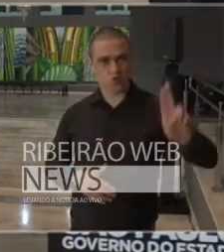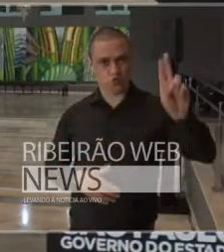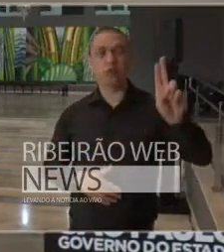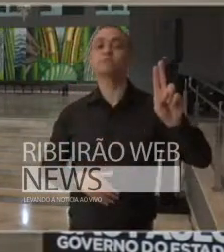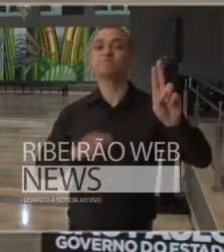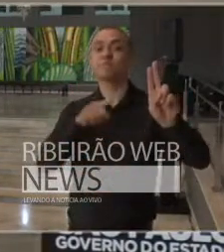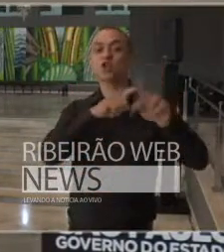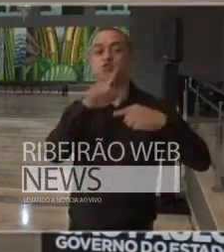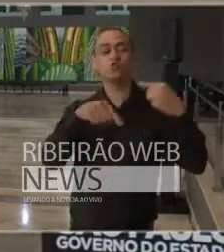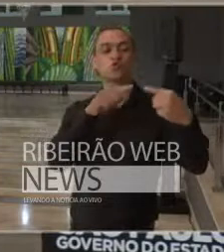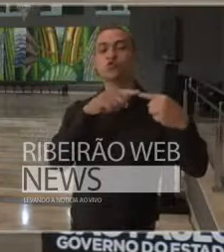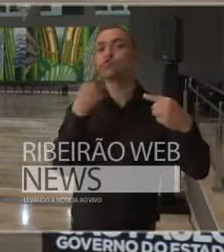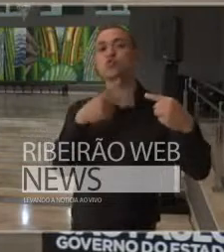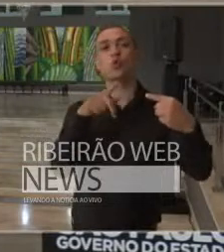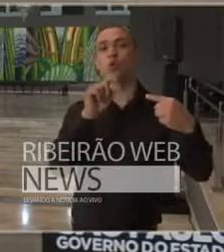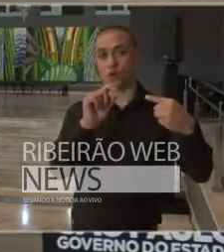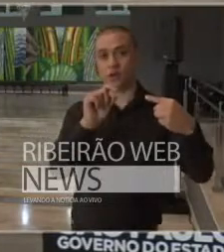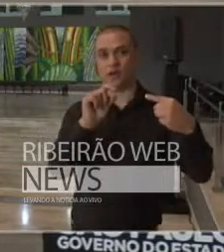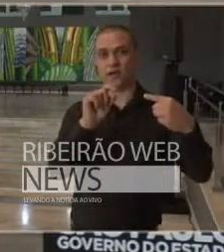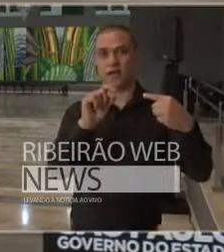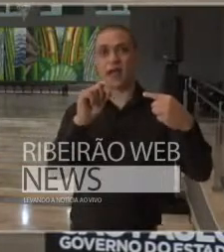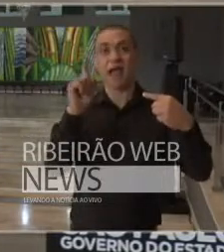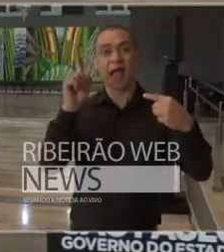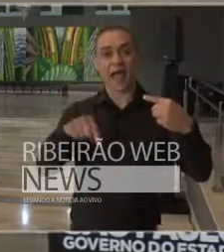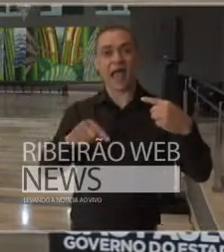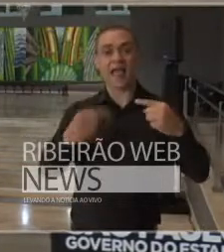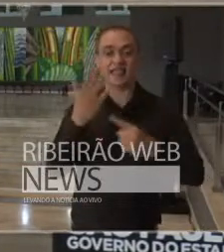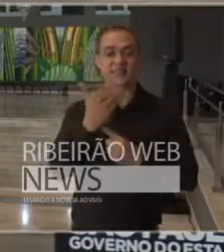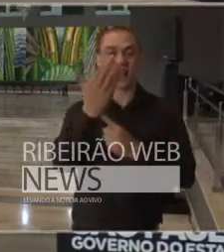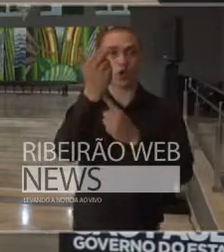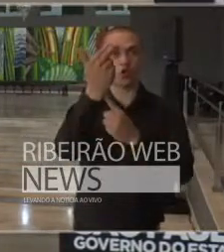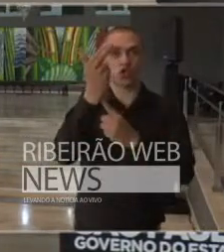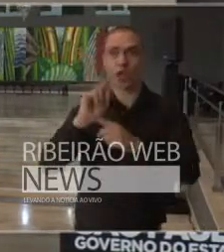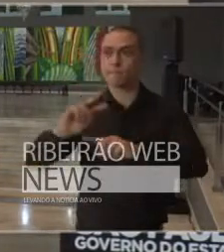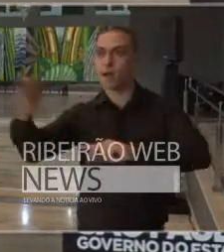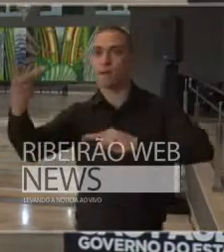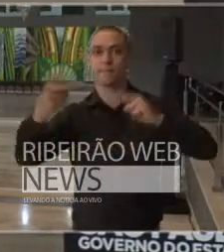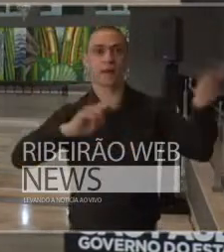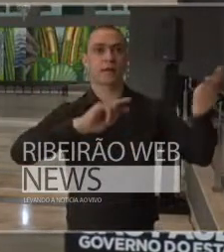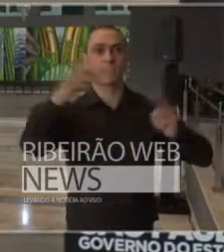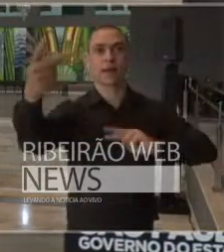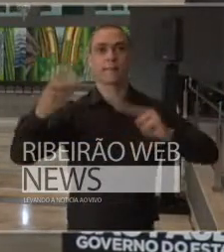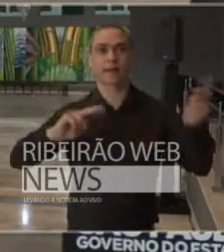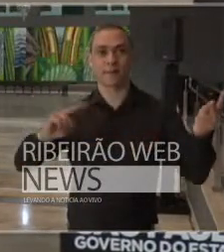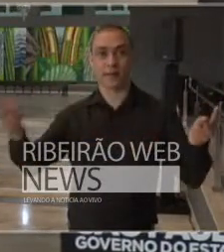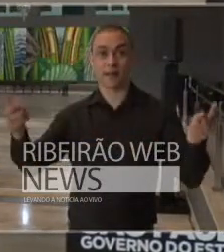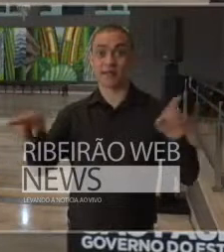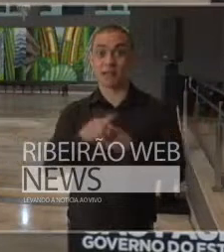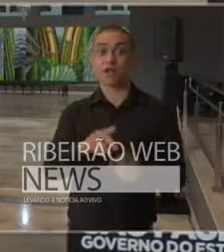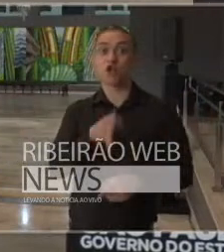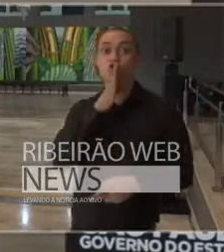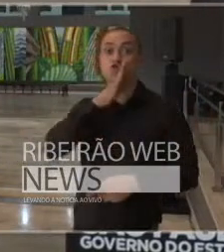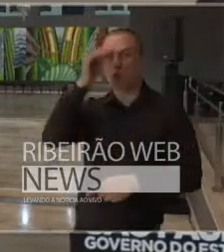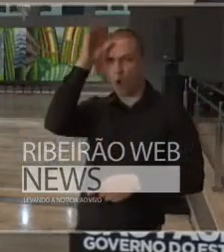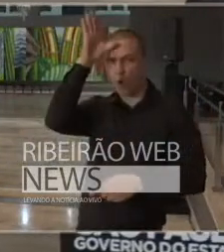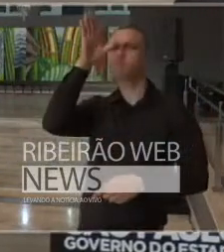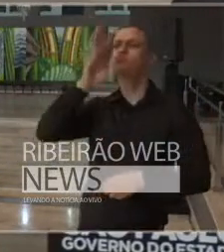de suas missões a transferência de tecnologia e de conhecimento.